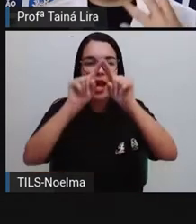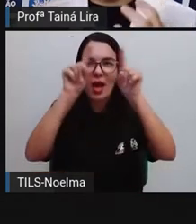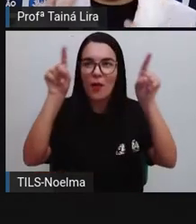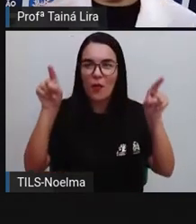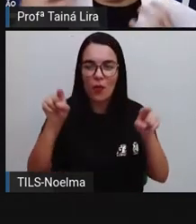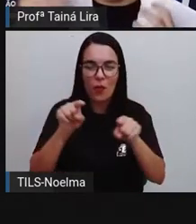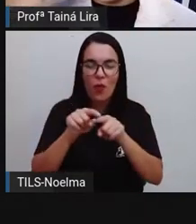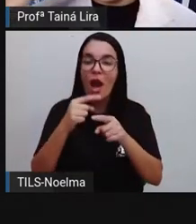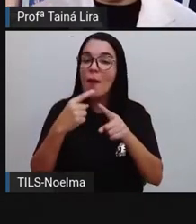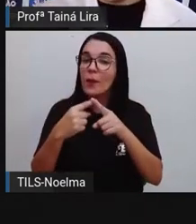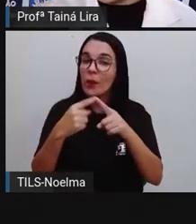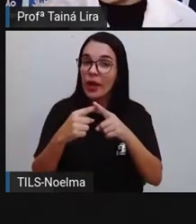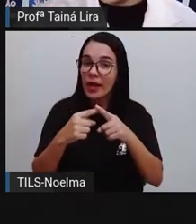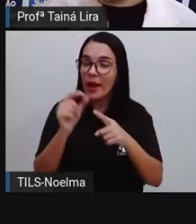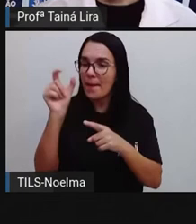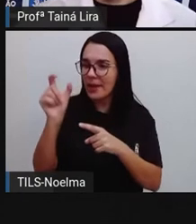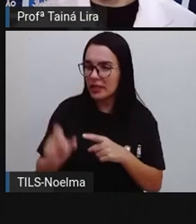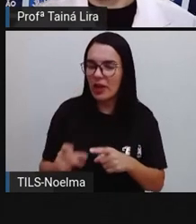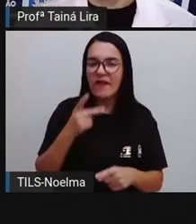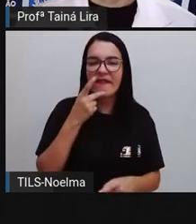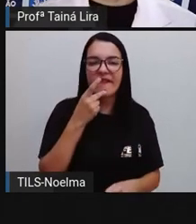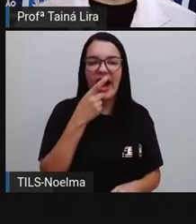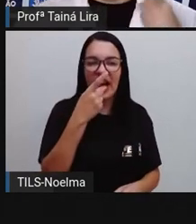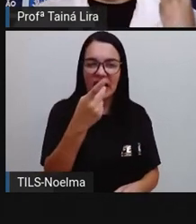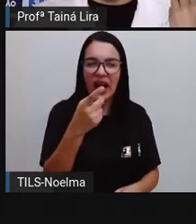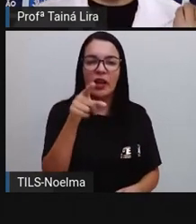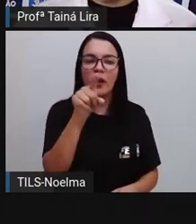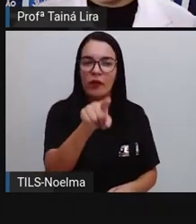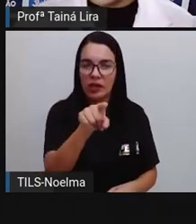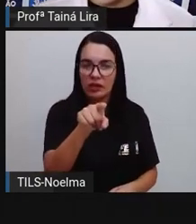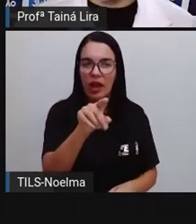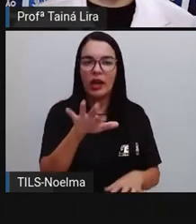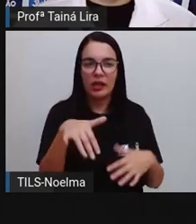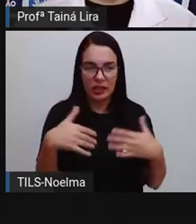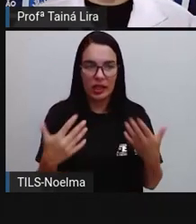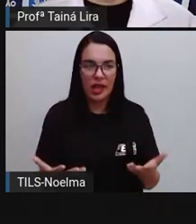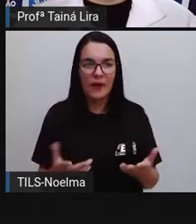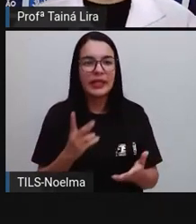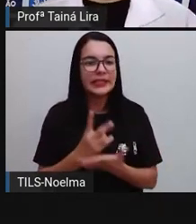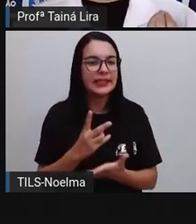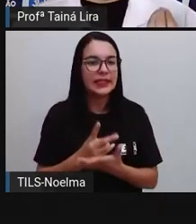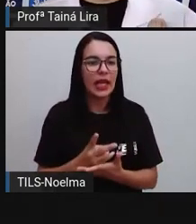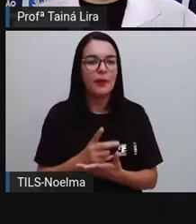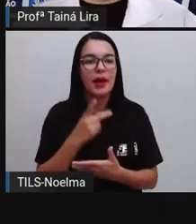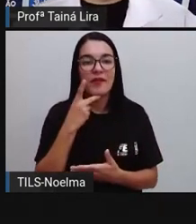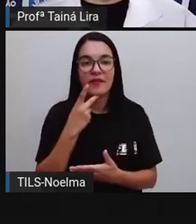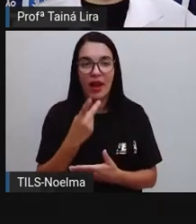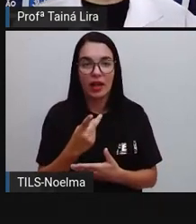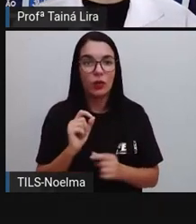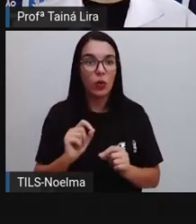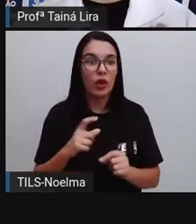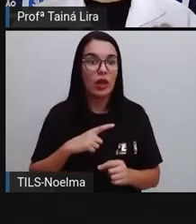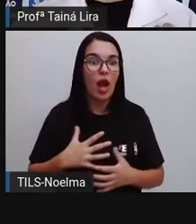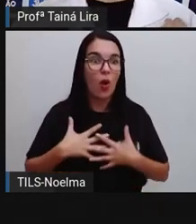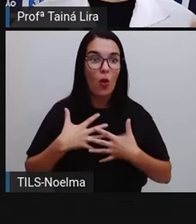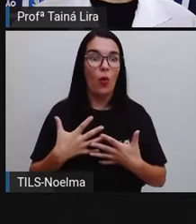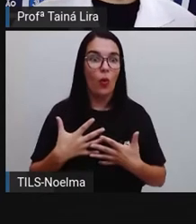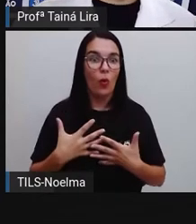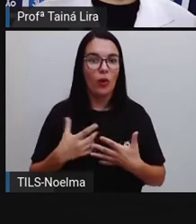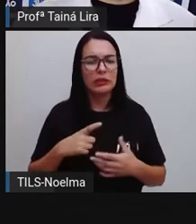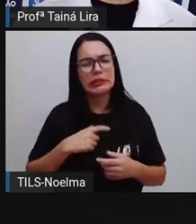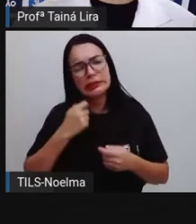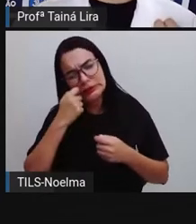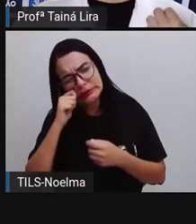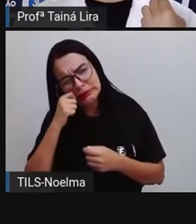aquela personagem está falando com o segundo ano. Então, é um balão de fala, tá? Balão de susto, o de